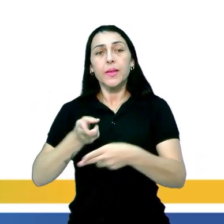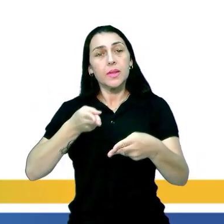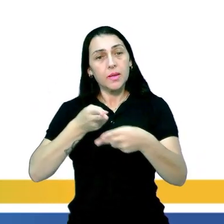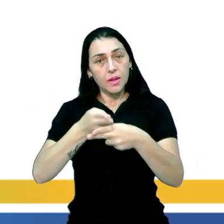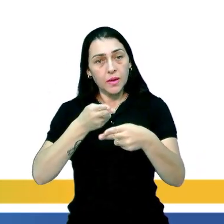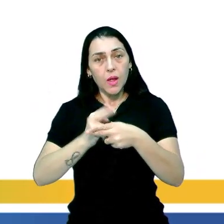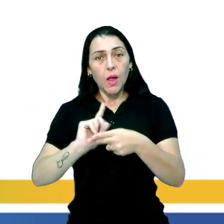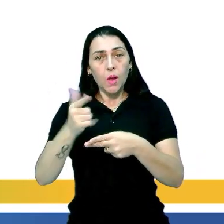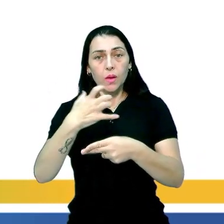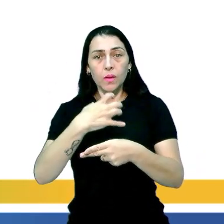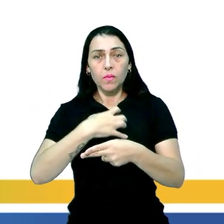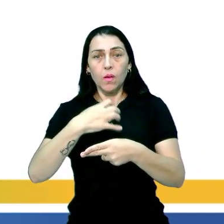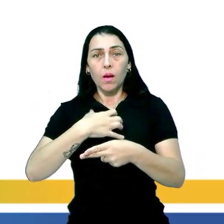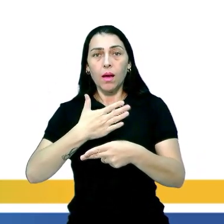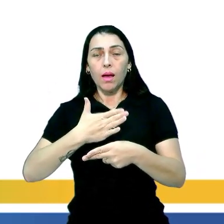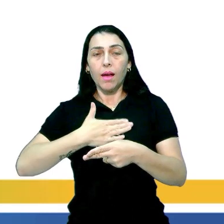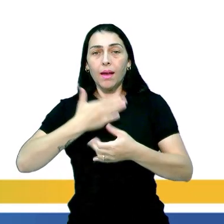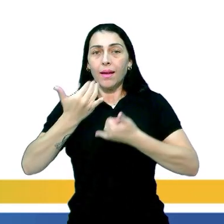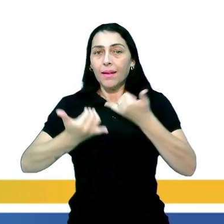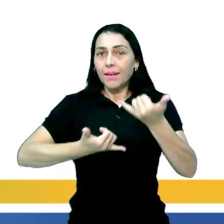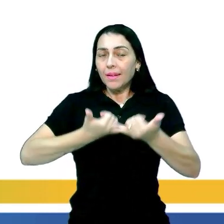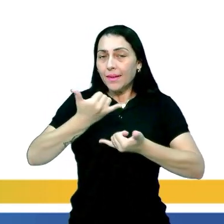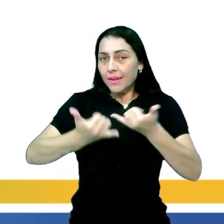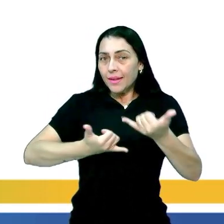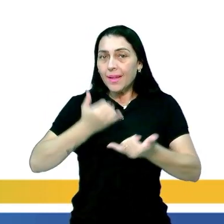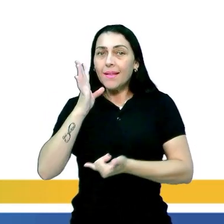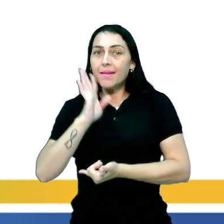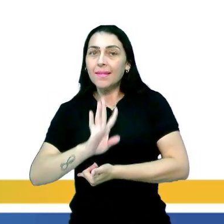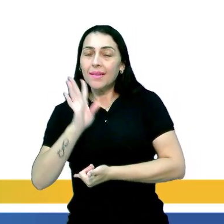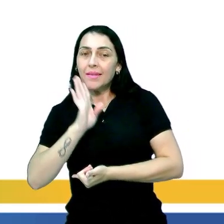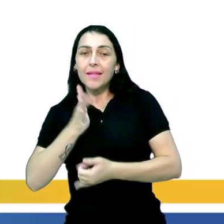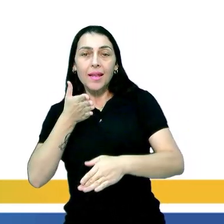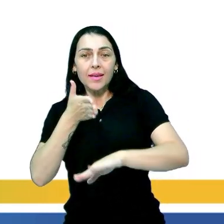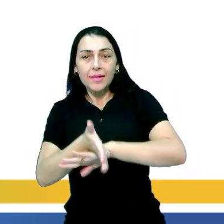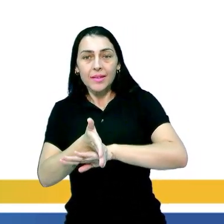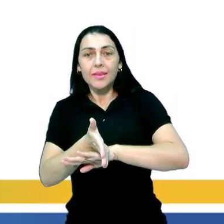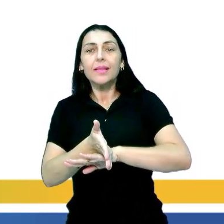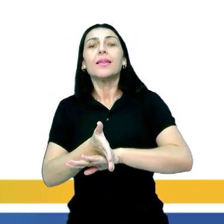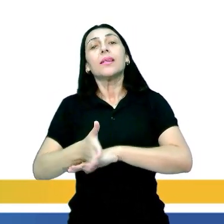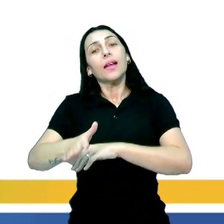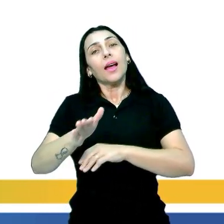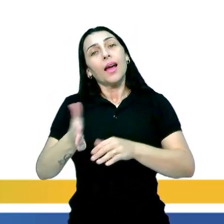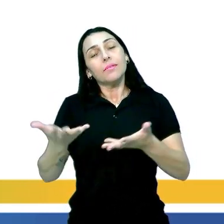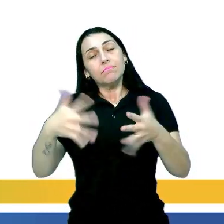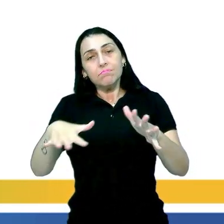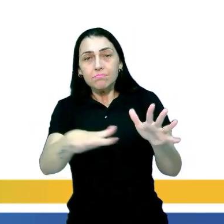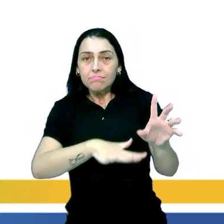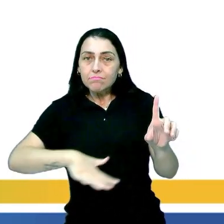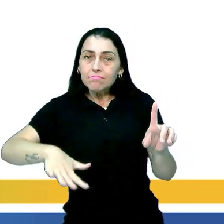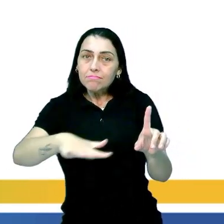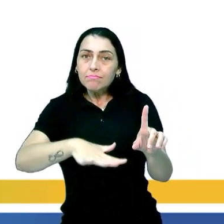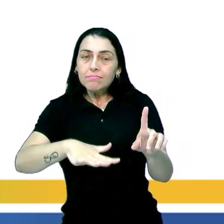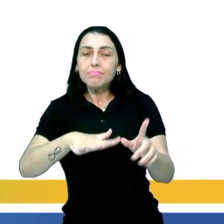seriados e outras formas de entretenimento de acesso acessível à massa.